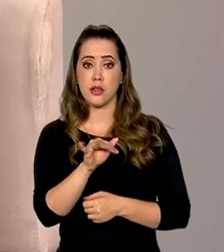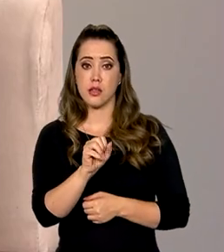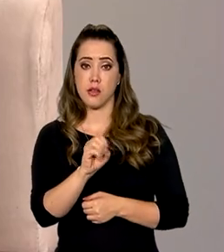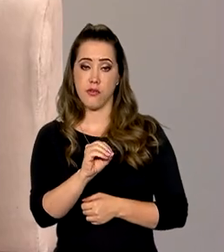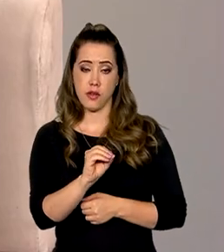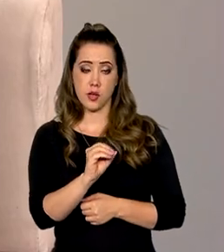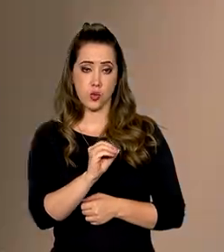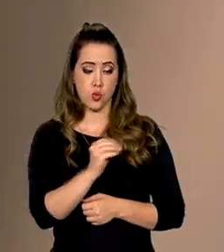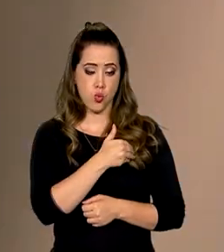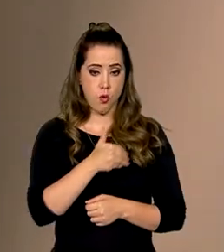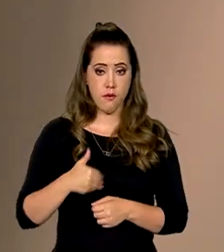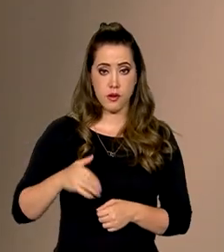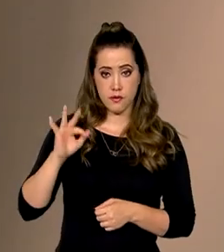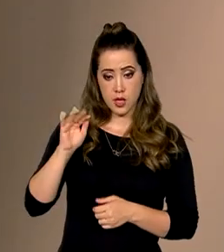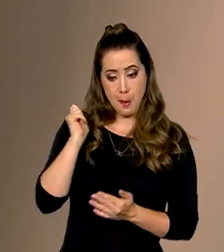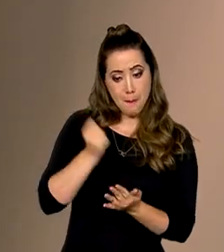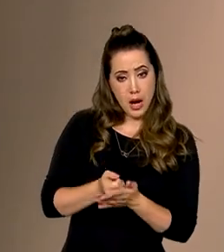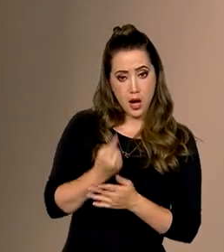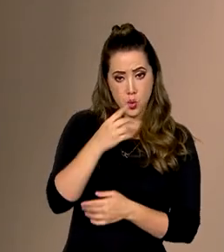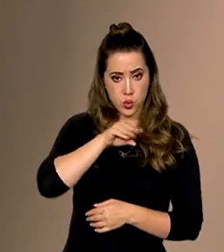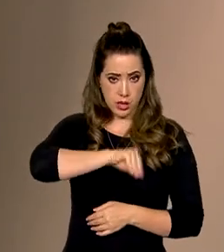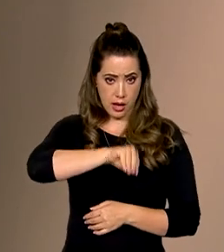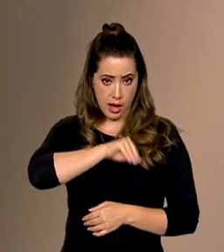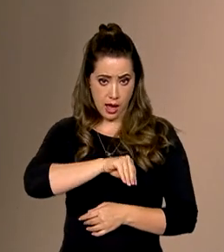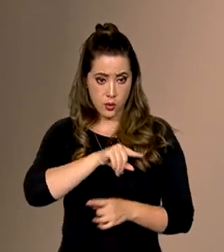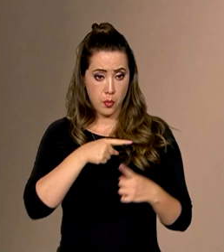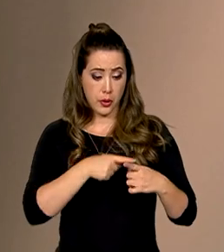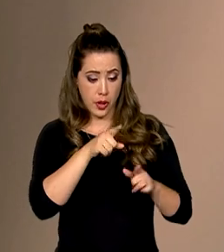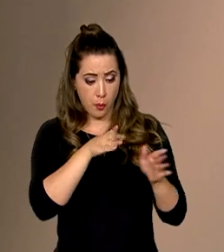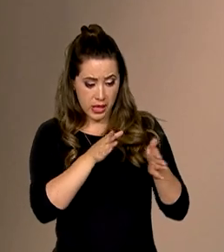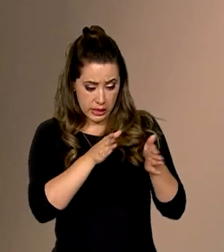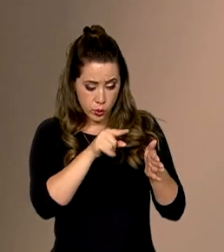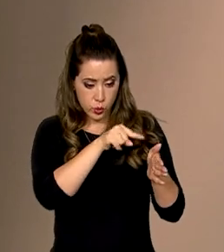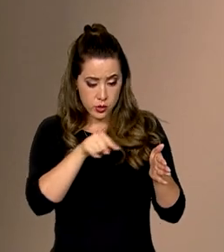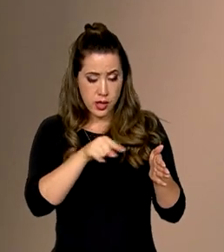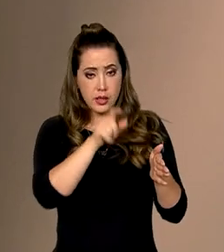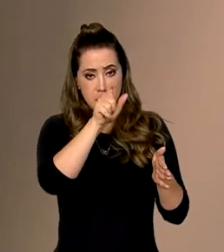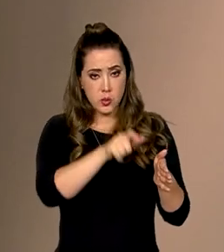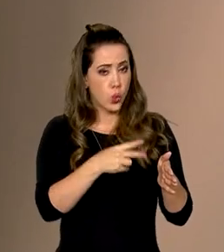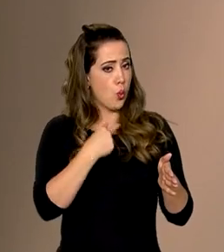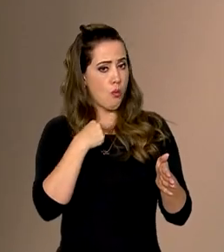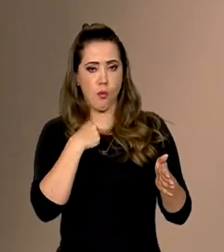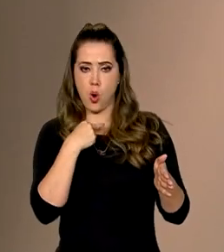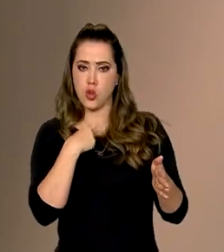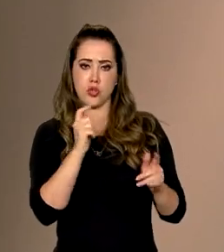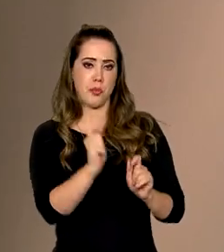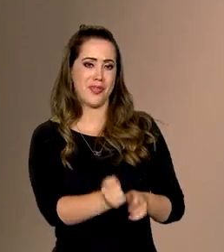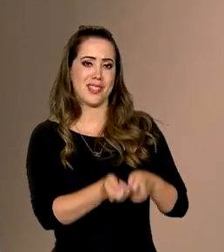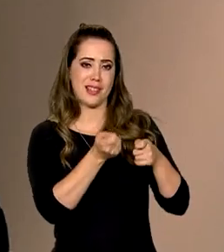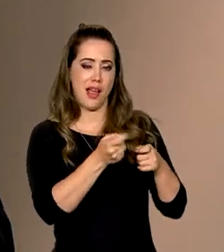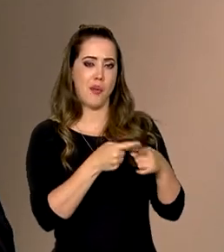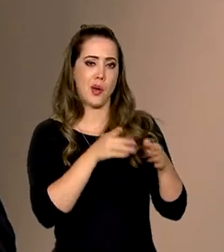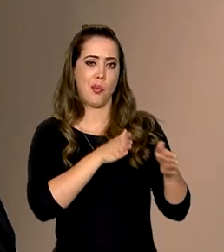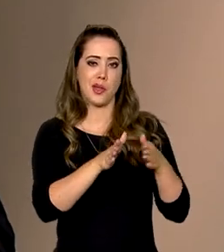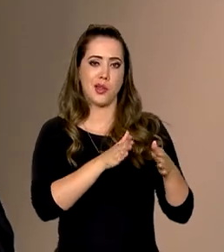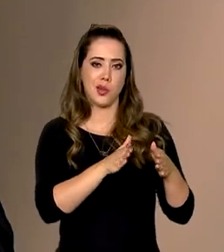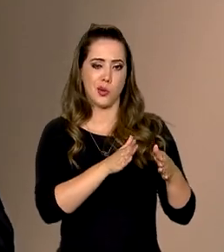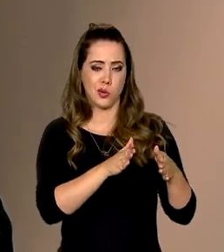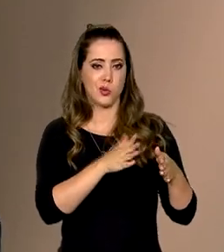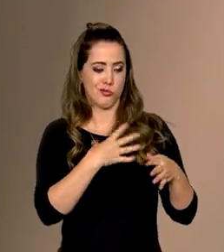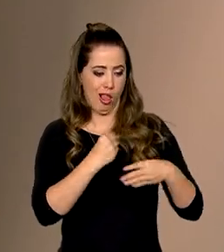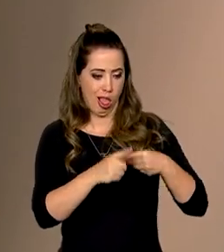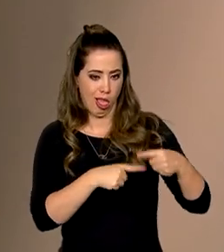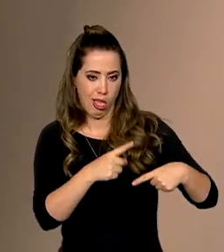aquele período em que os pescadores estão proibidos de pescar, porque as espécies estão se reproduzindo. Se ele não tem a